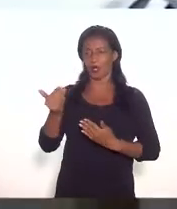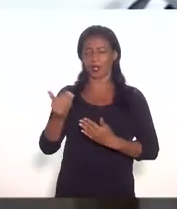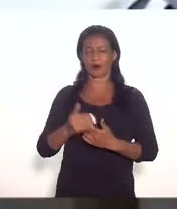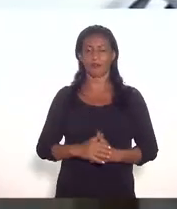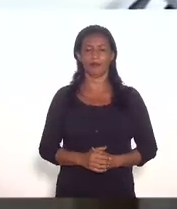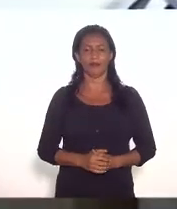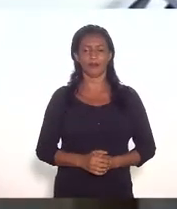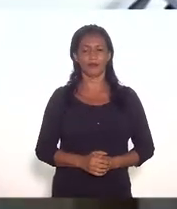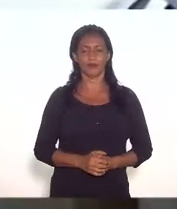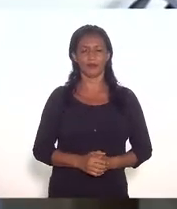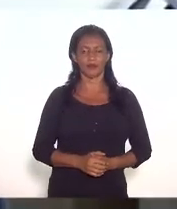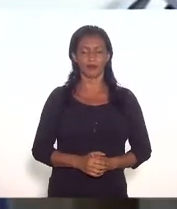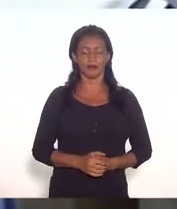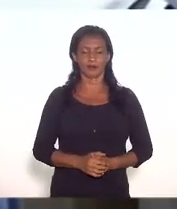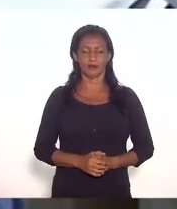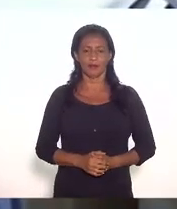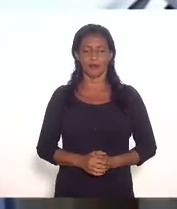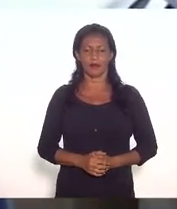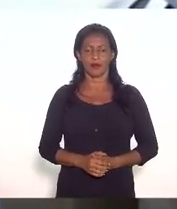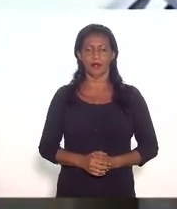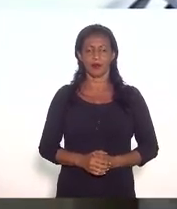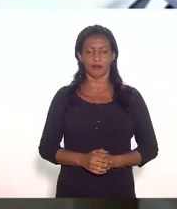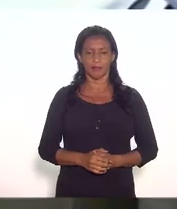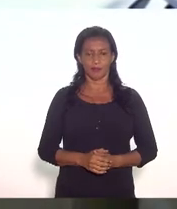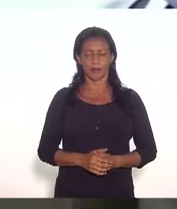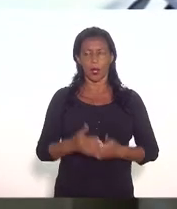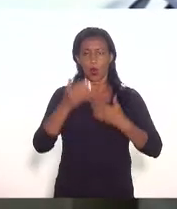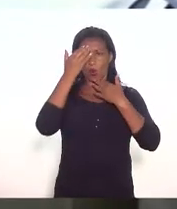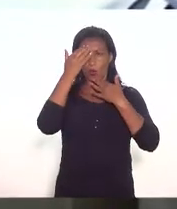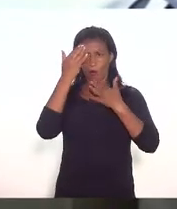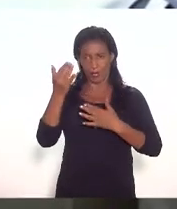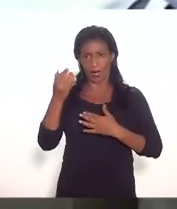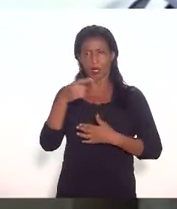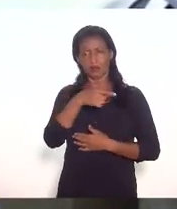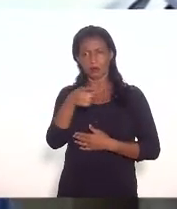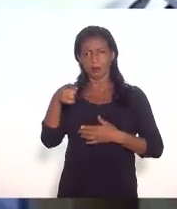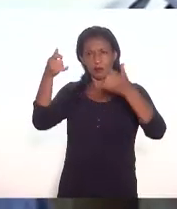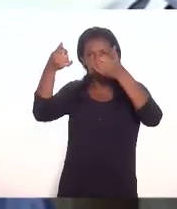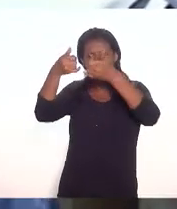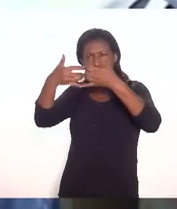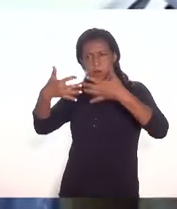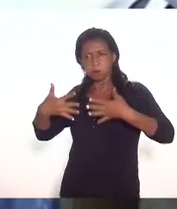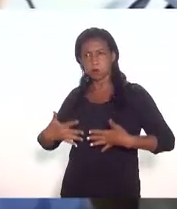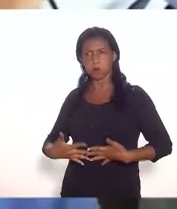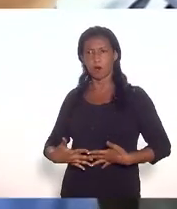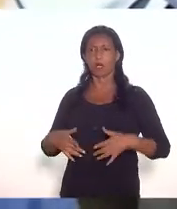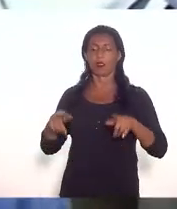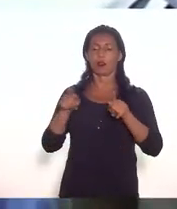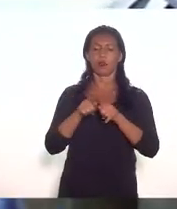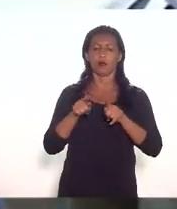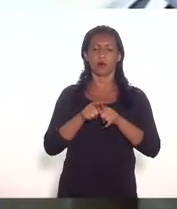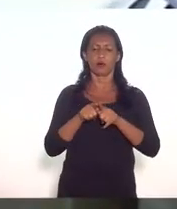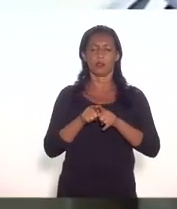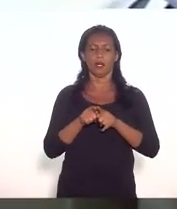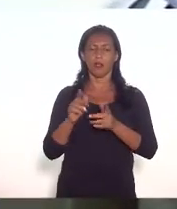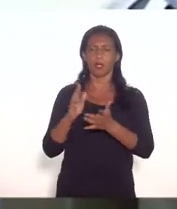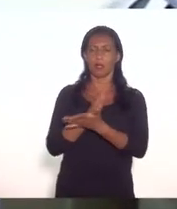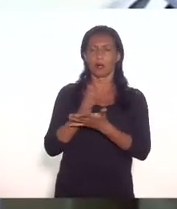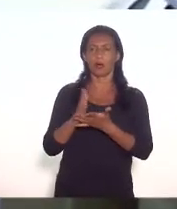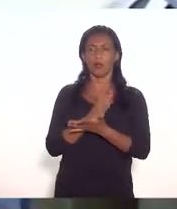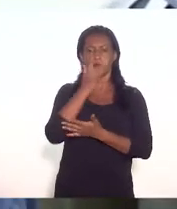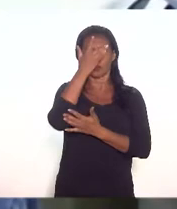deputado Otávio Leite pelos seus esclarecimentos ouvimos três pessoas de alguma forma